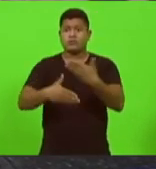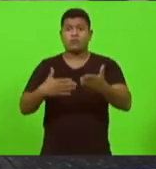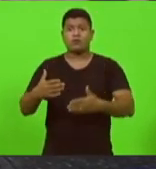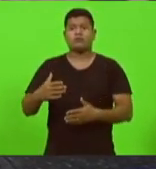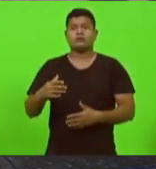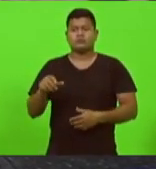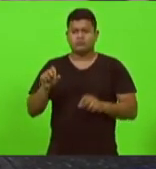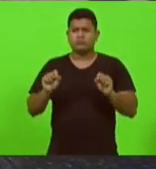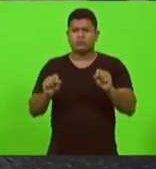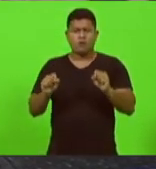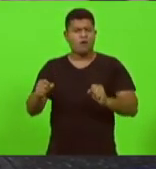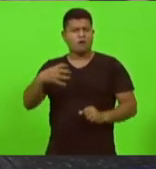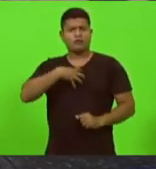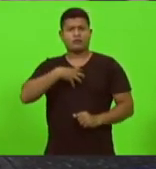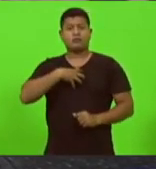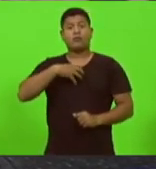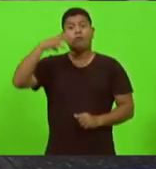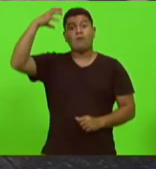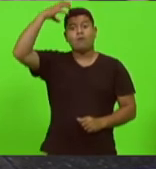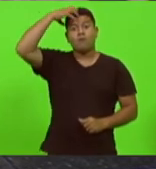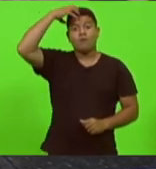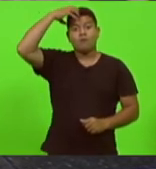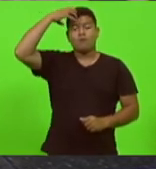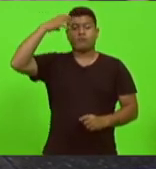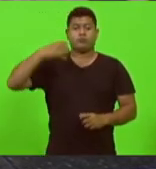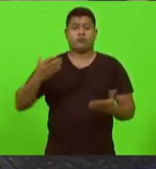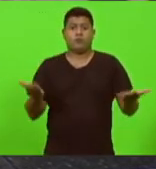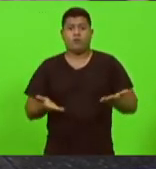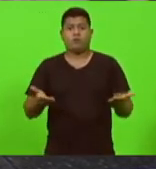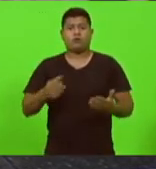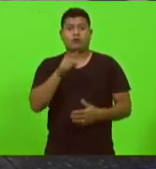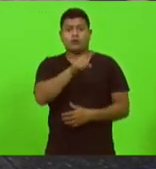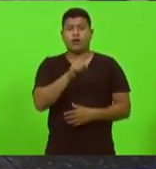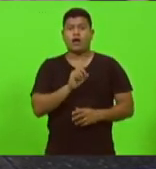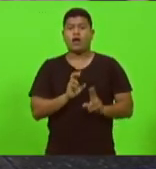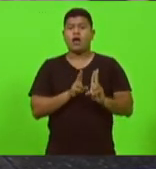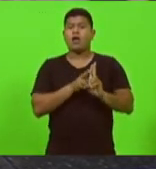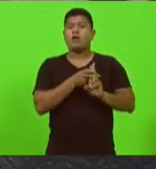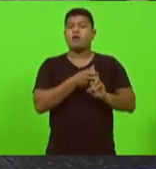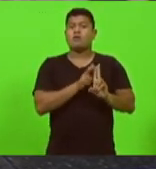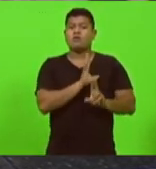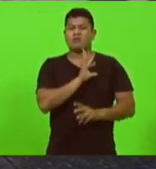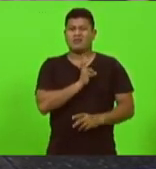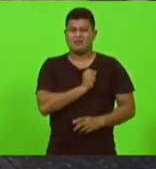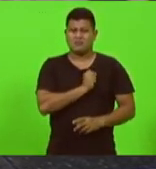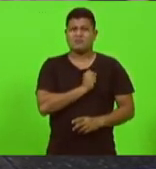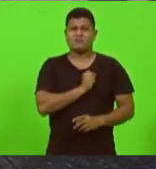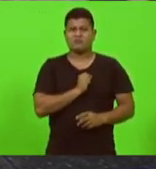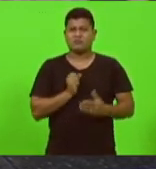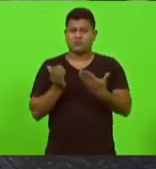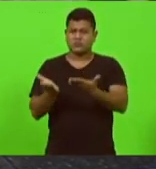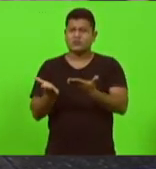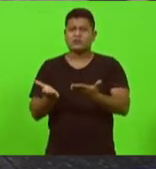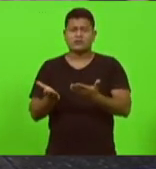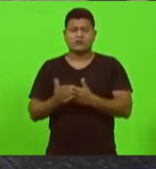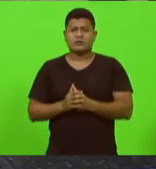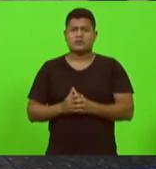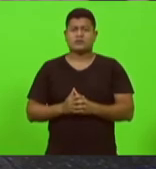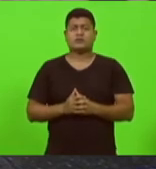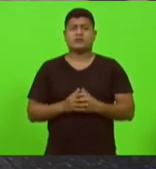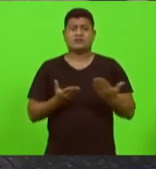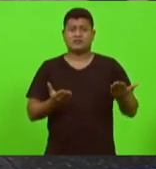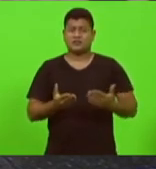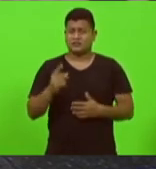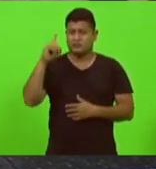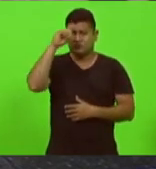no SAMU passando talvez dificuldade ou aquele salário ou aquelas continhas que talvez pagaria com o seu